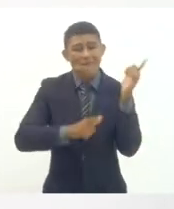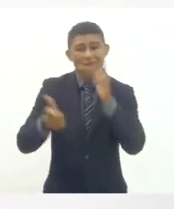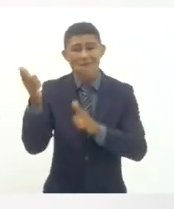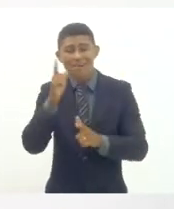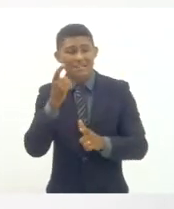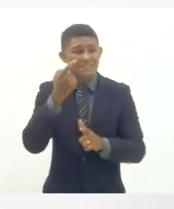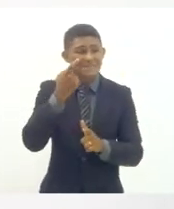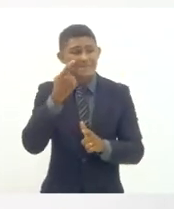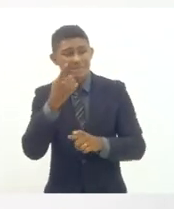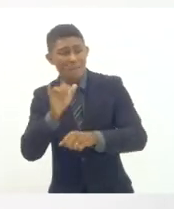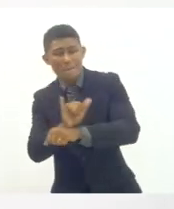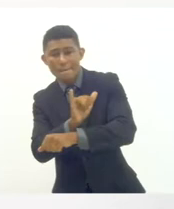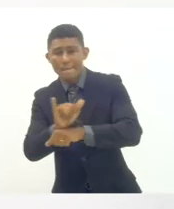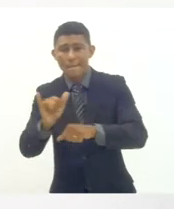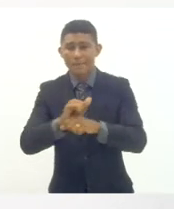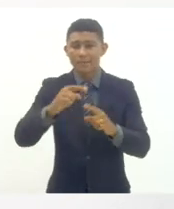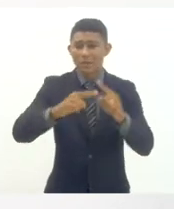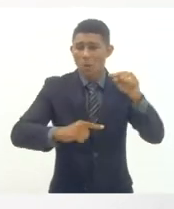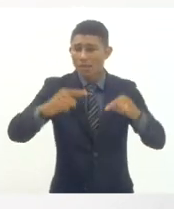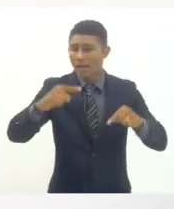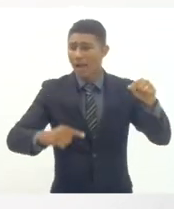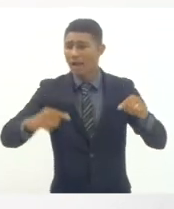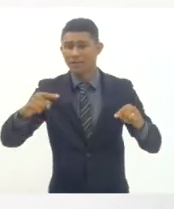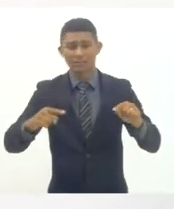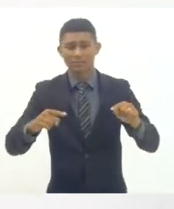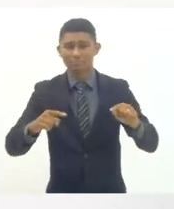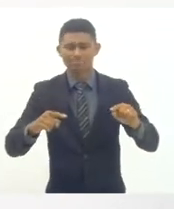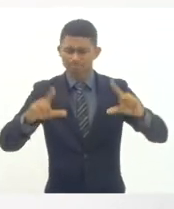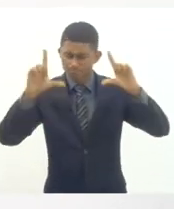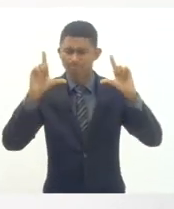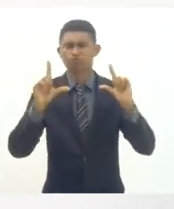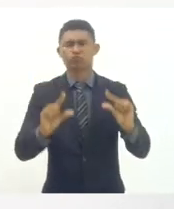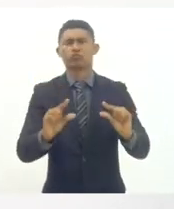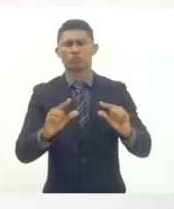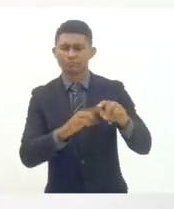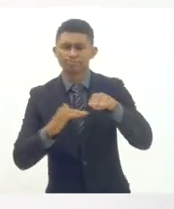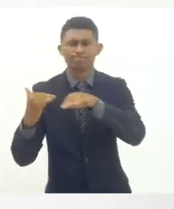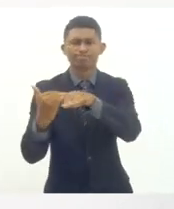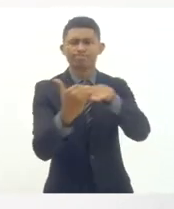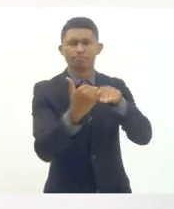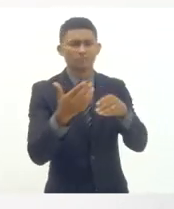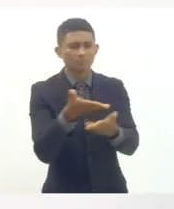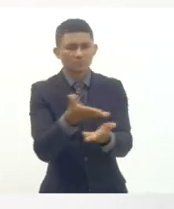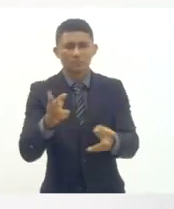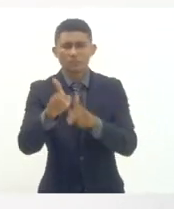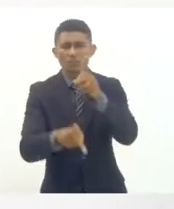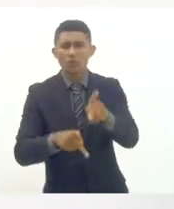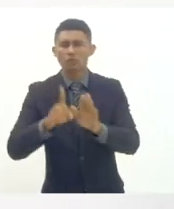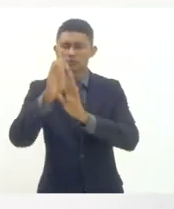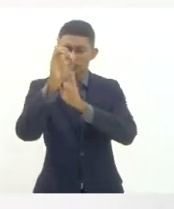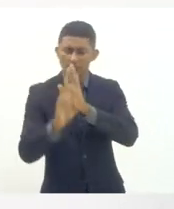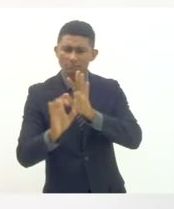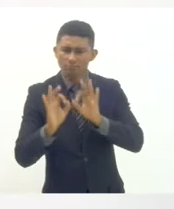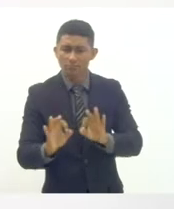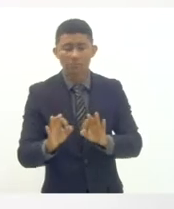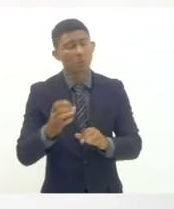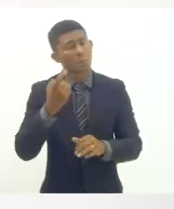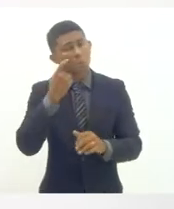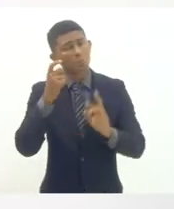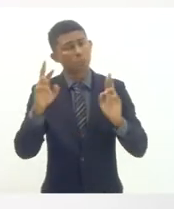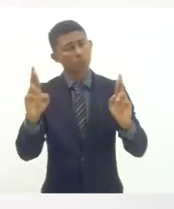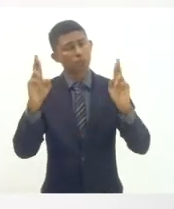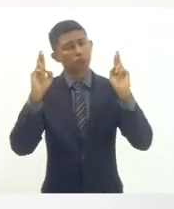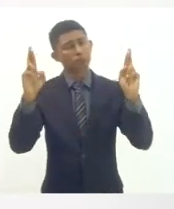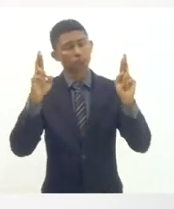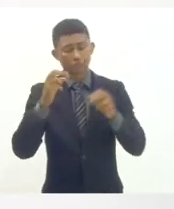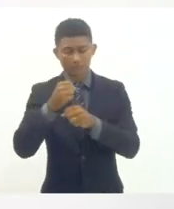impacto dessas desigualdades do ponto de vista na garantia do direito à educação da nossa população eu espero que nesse ano a gente consiga pegar